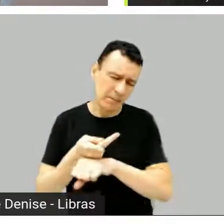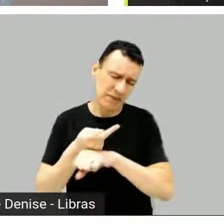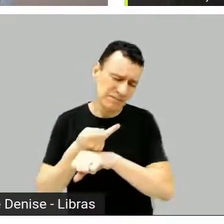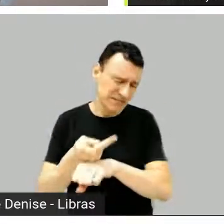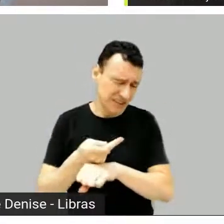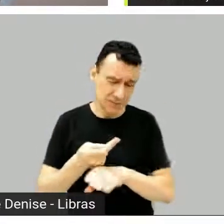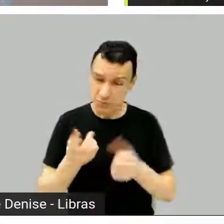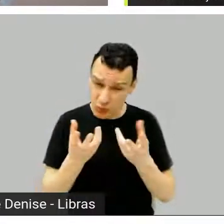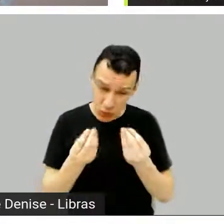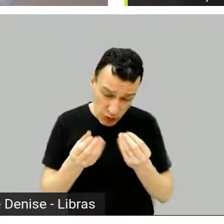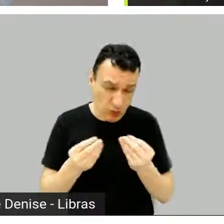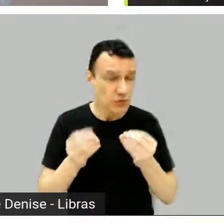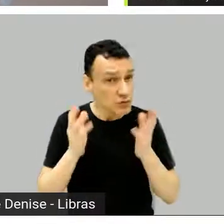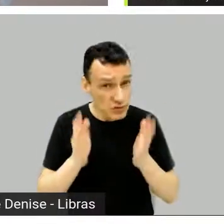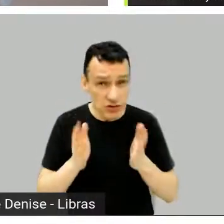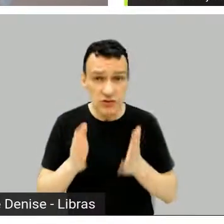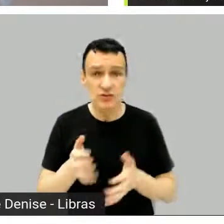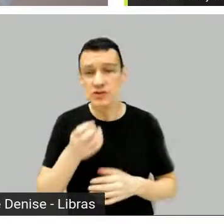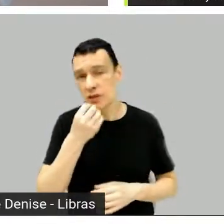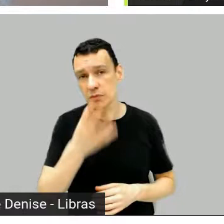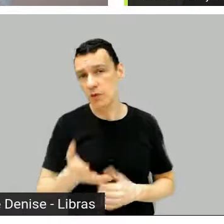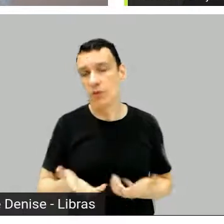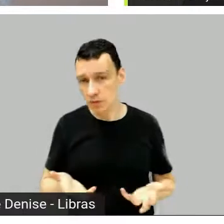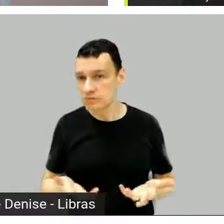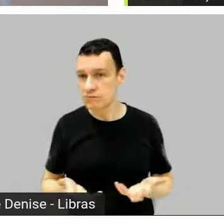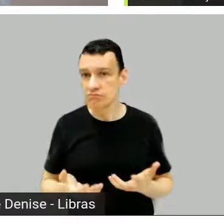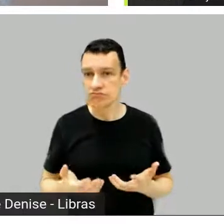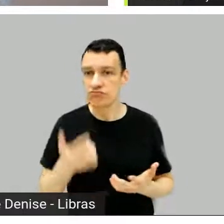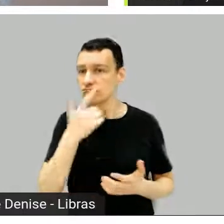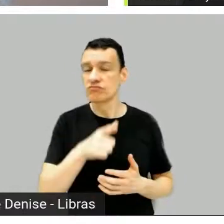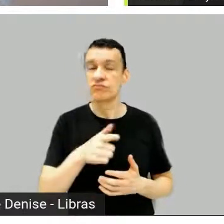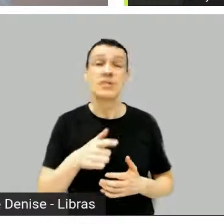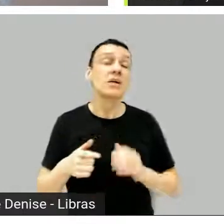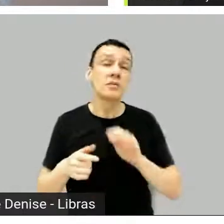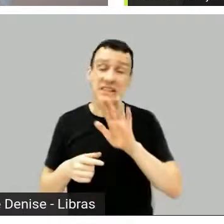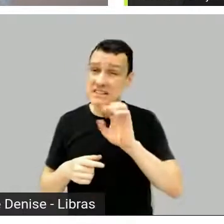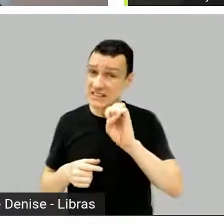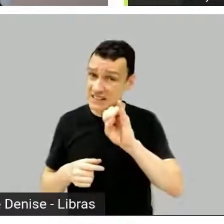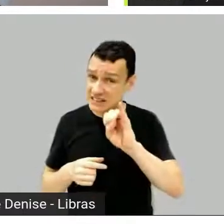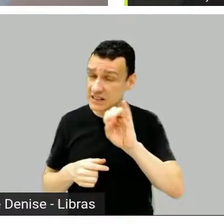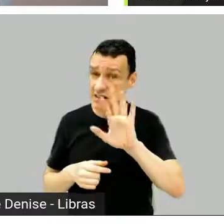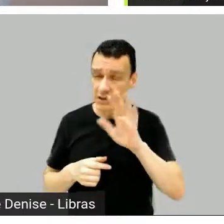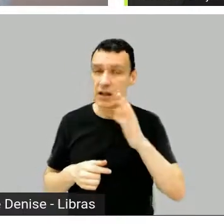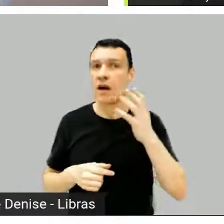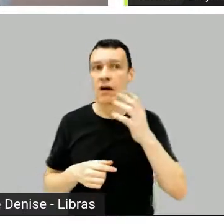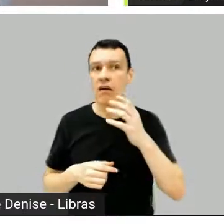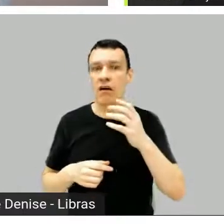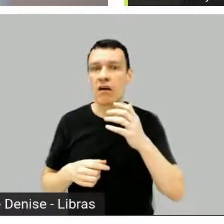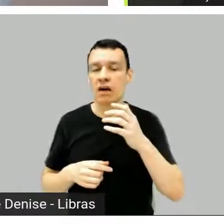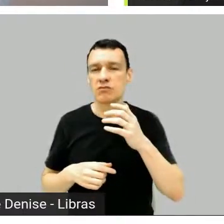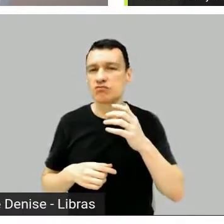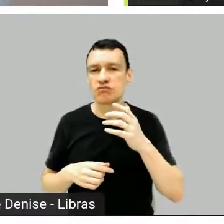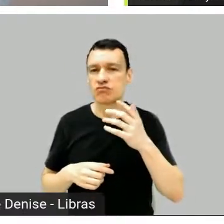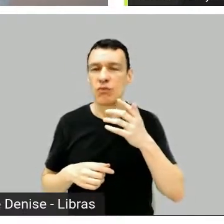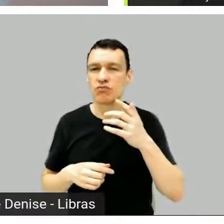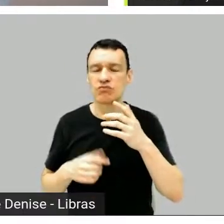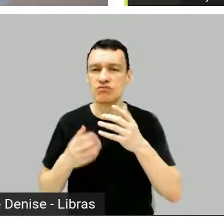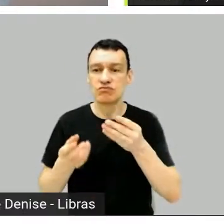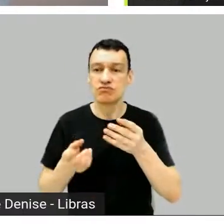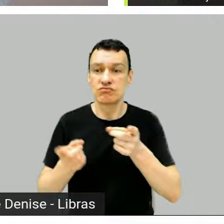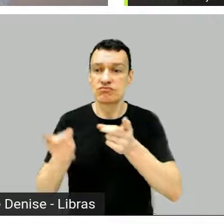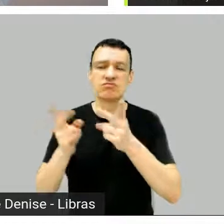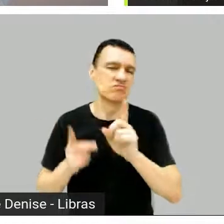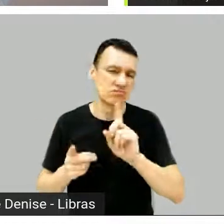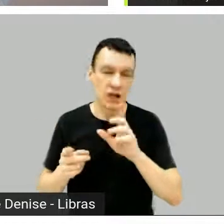Dificilmente eu teria lido o livro do Fernando Moraes e pensado em adaptar. Foi ideia do Vicente Amorindo, o diretor do